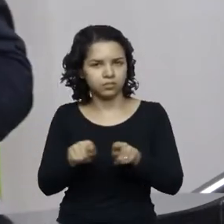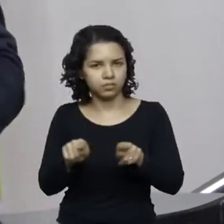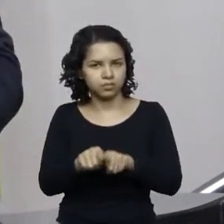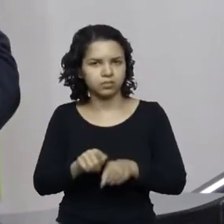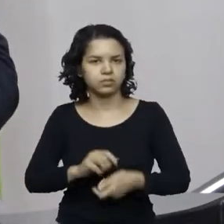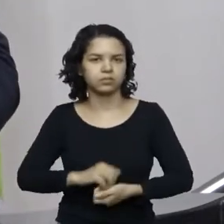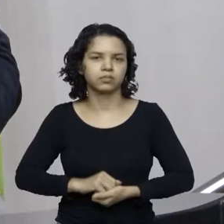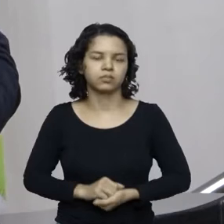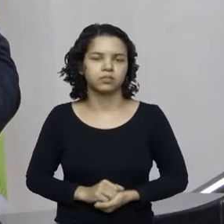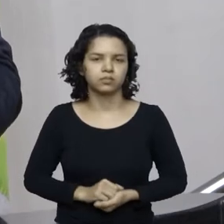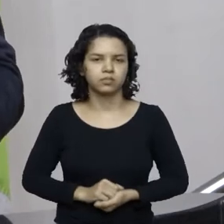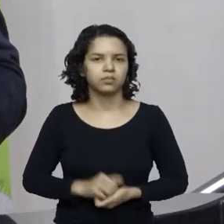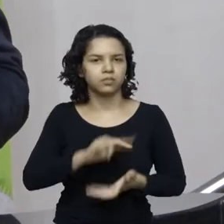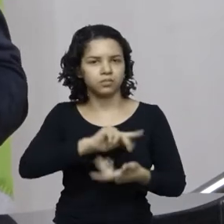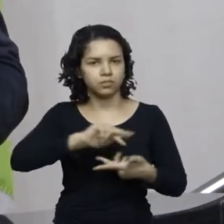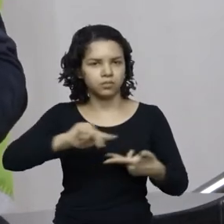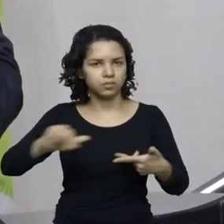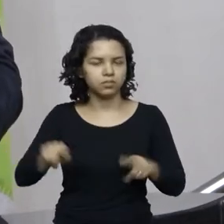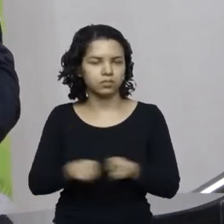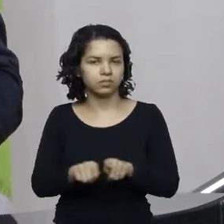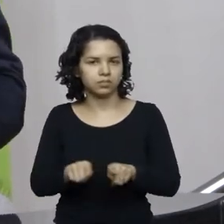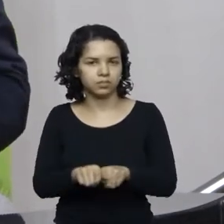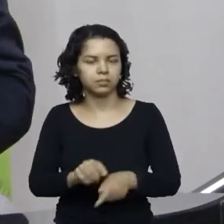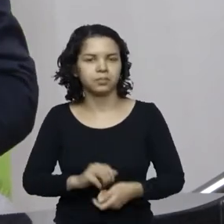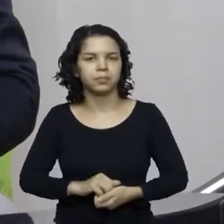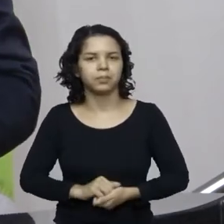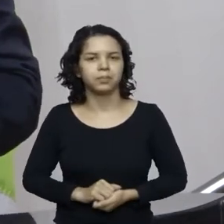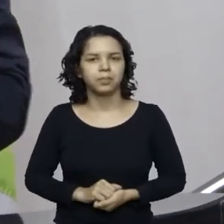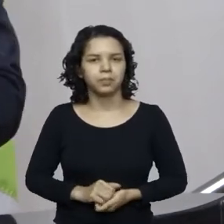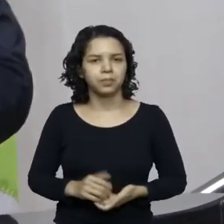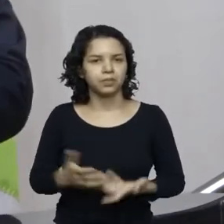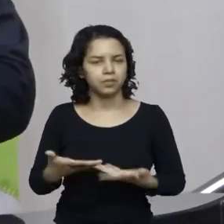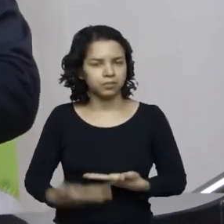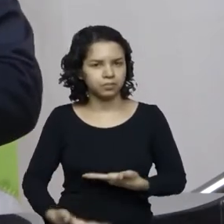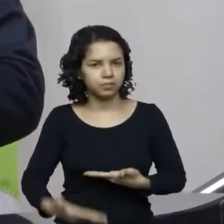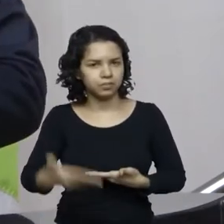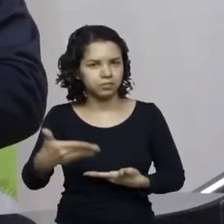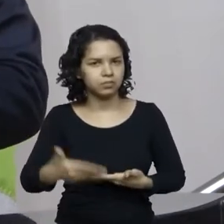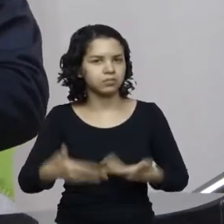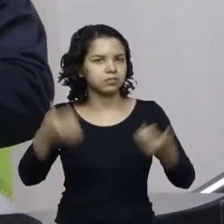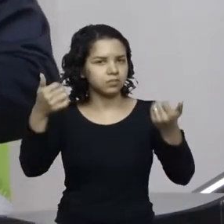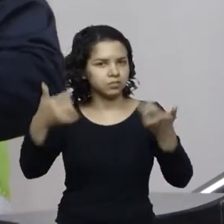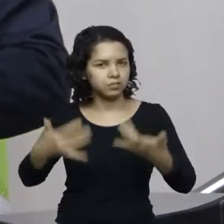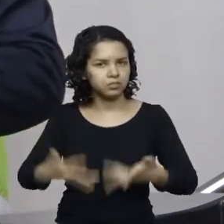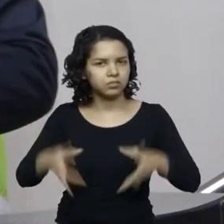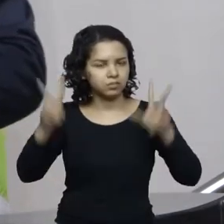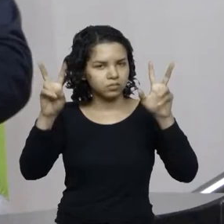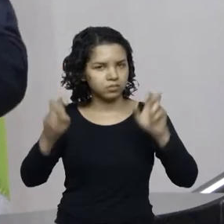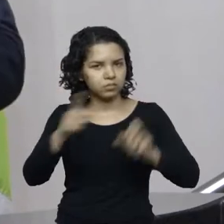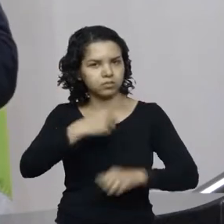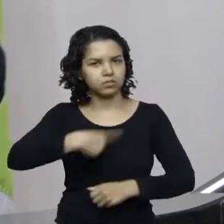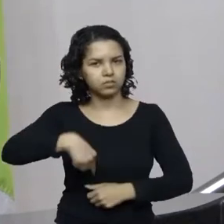TVAO e dos demais meios de comunicação. Eu queria iniciar falando sobre algumas de nossas agendas, tem algumas fotos aí,